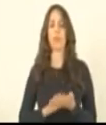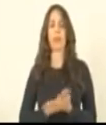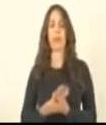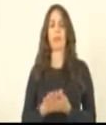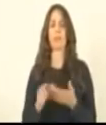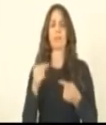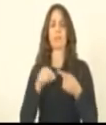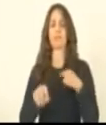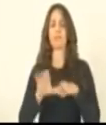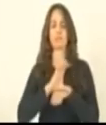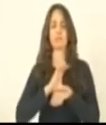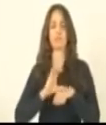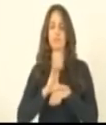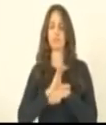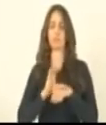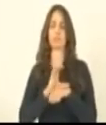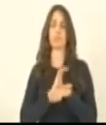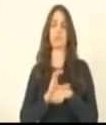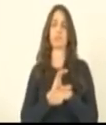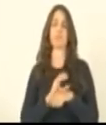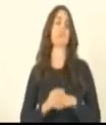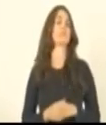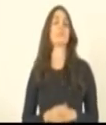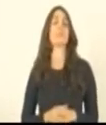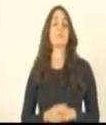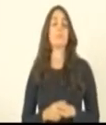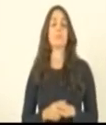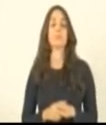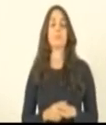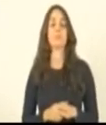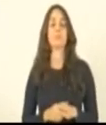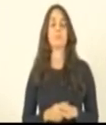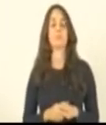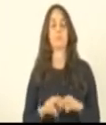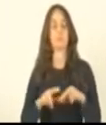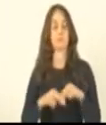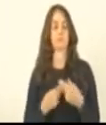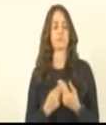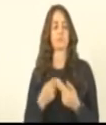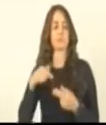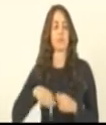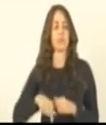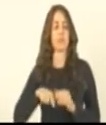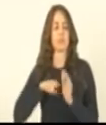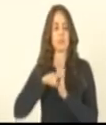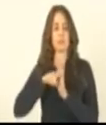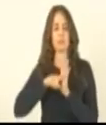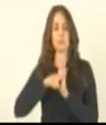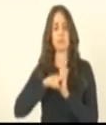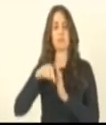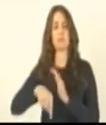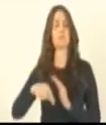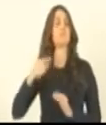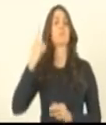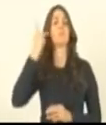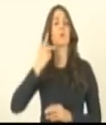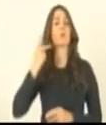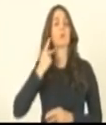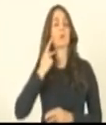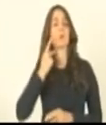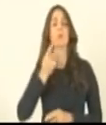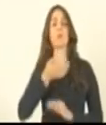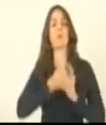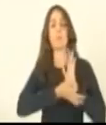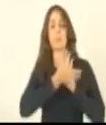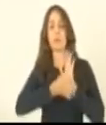na matéria, está certo? Tanto é que a consultoria da casa, a procuradoria da casa deu para